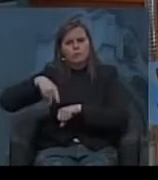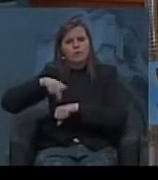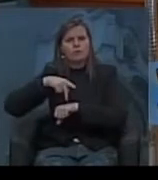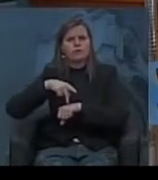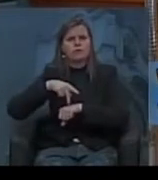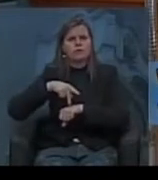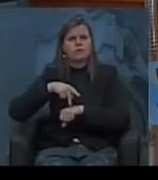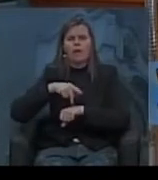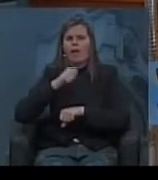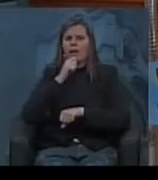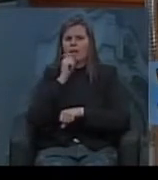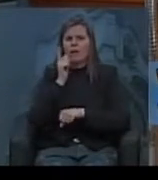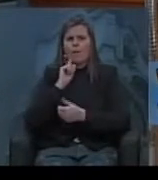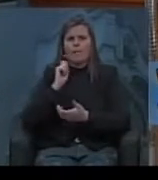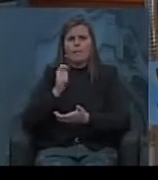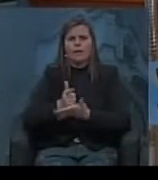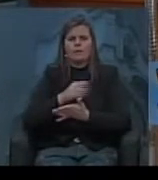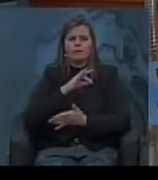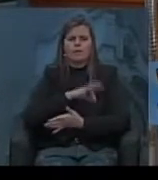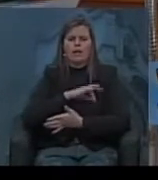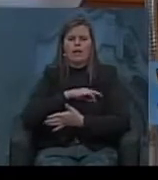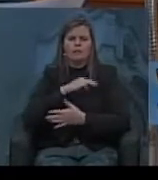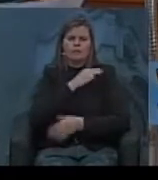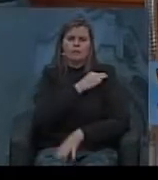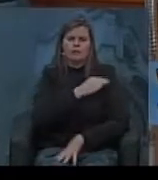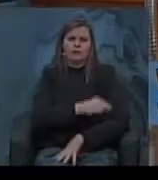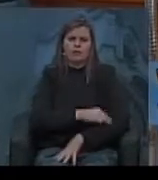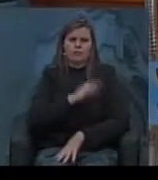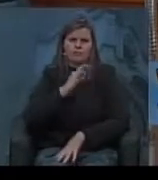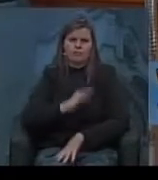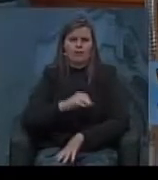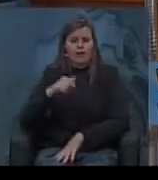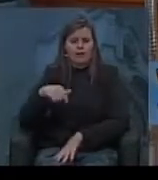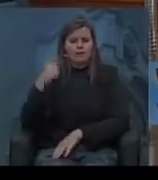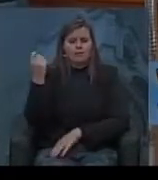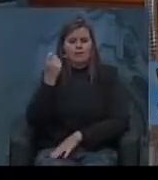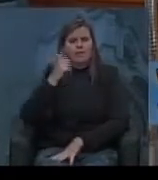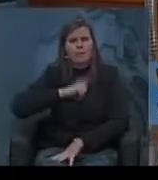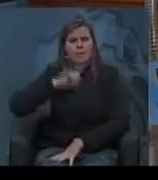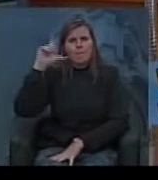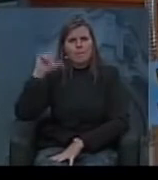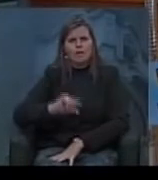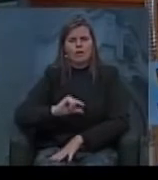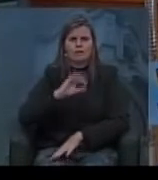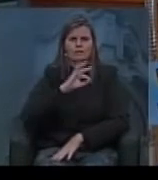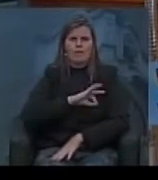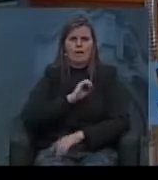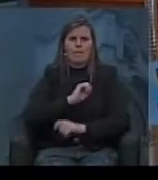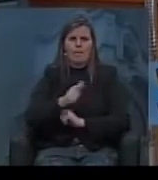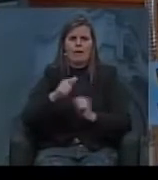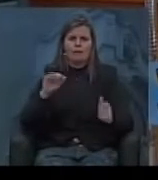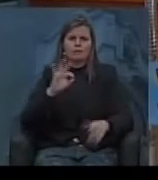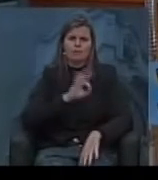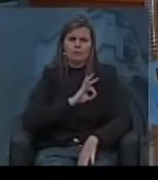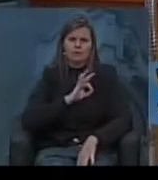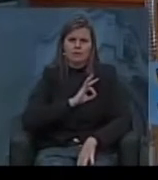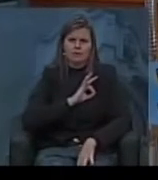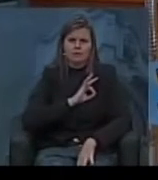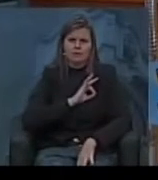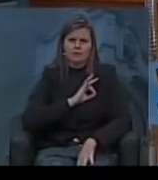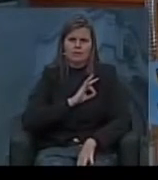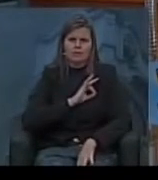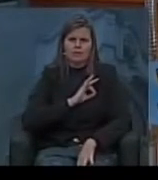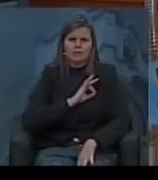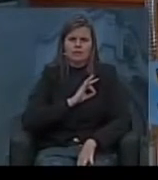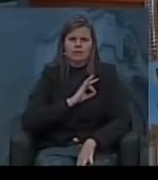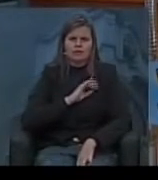que sequer pagam piso ao magistério nós conseguimos ter aqui no Rio Grande do Sul um menor salário pago aos policiais militares nós conseguimos ter